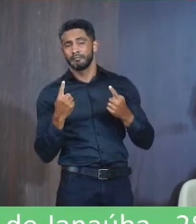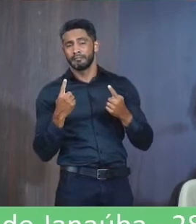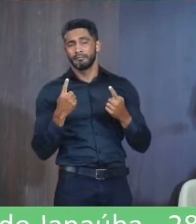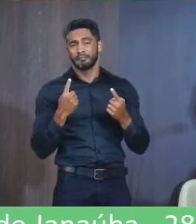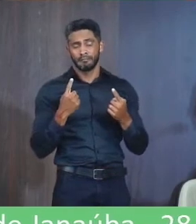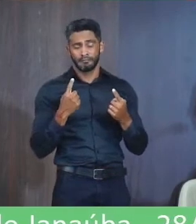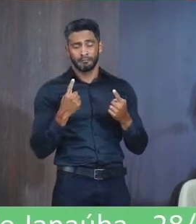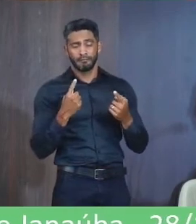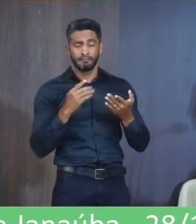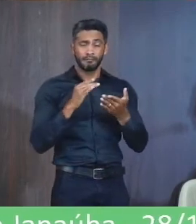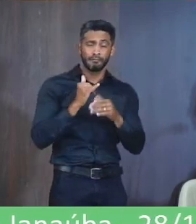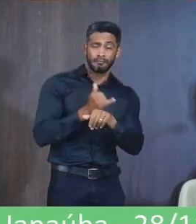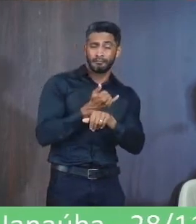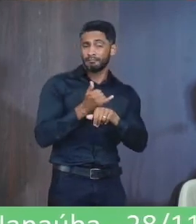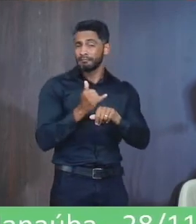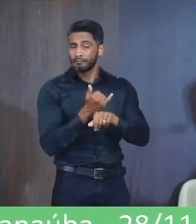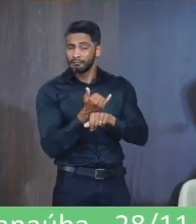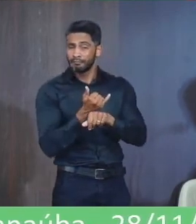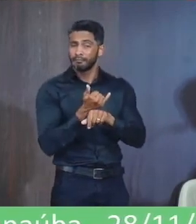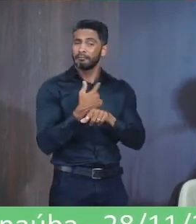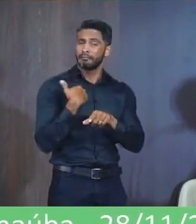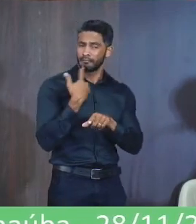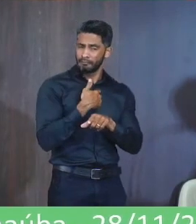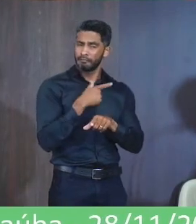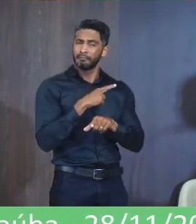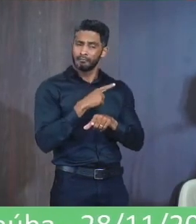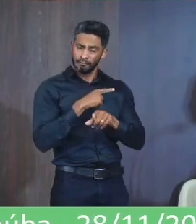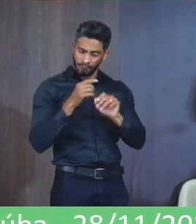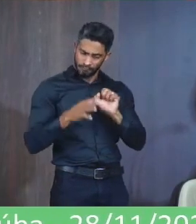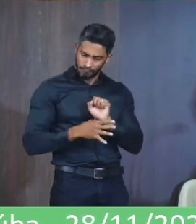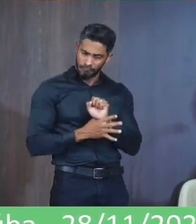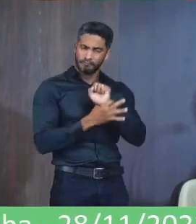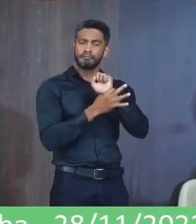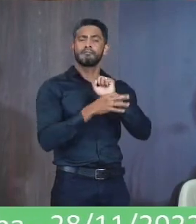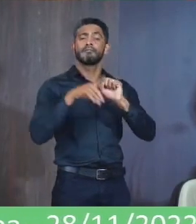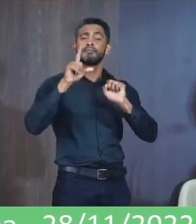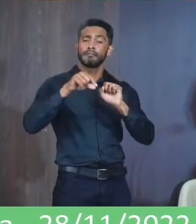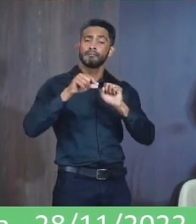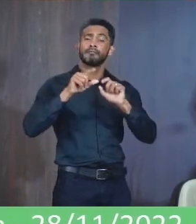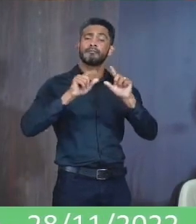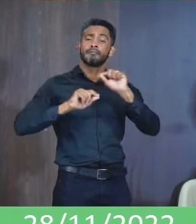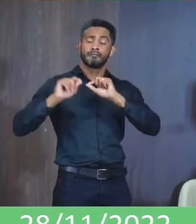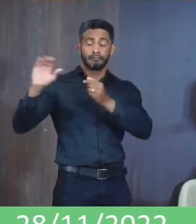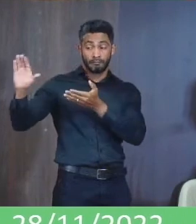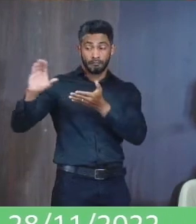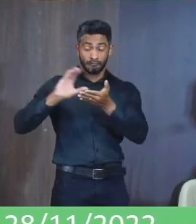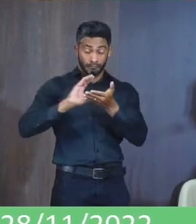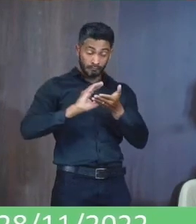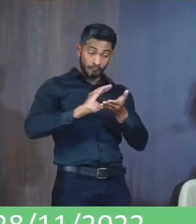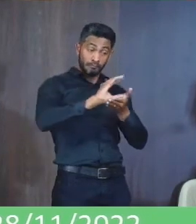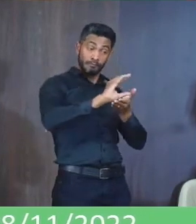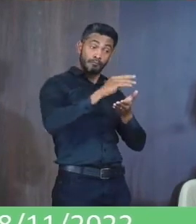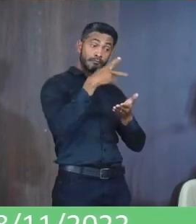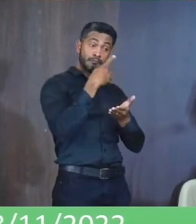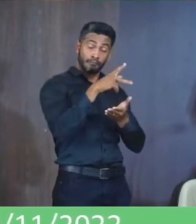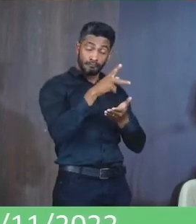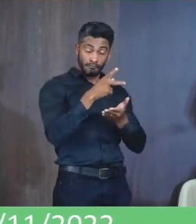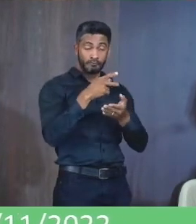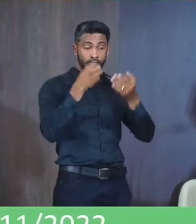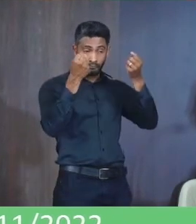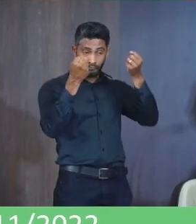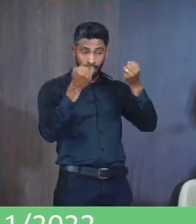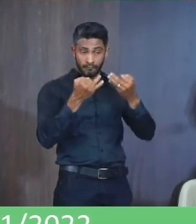Que a gente Tem Para fazer Para potencializar É através Das nossas Emendas Impositivas Como o senhor Também